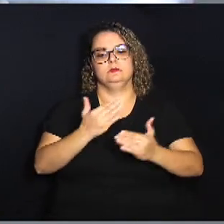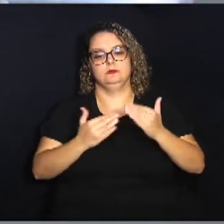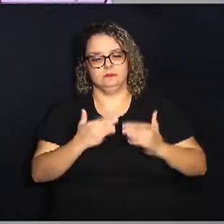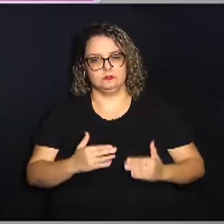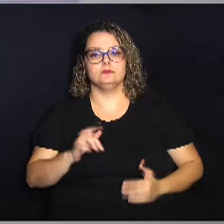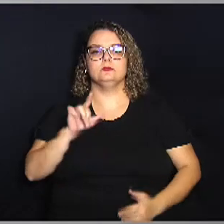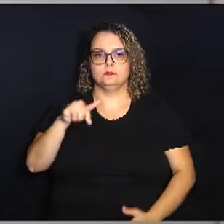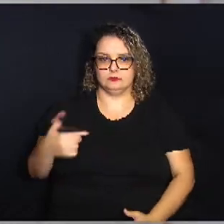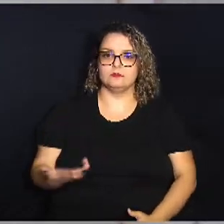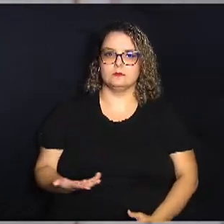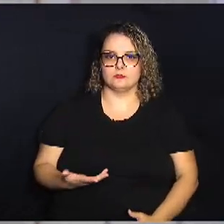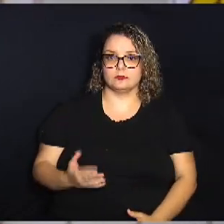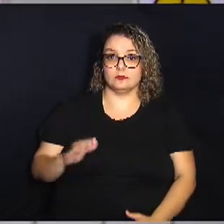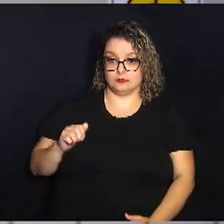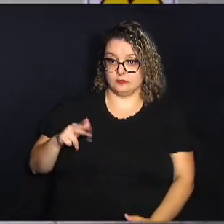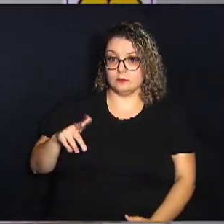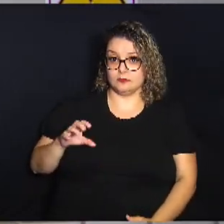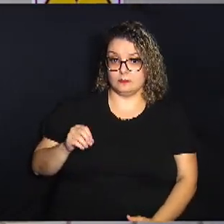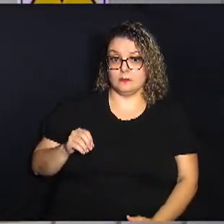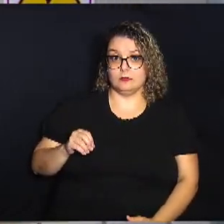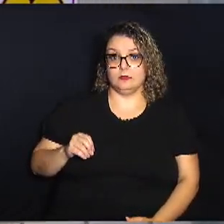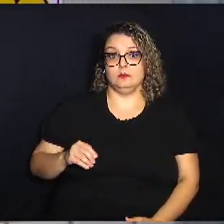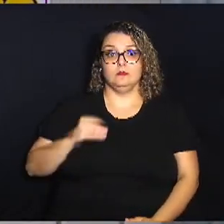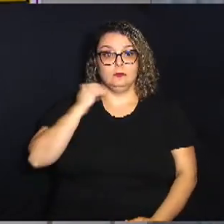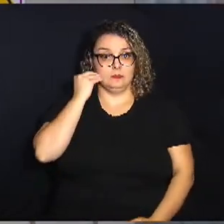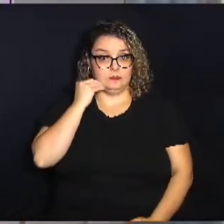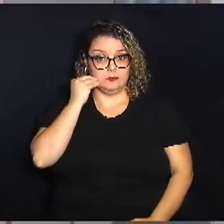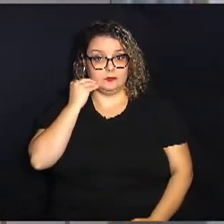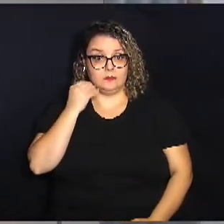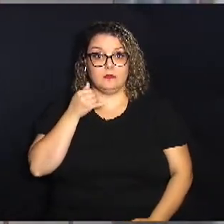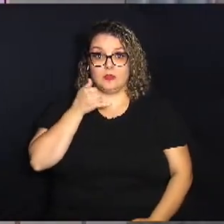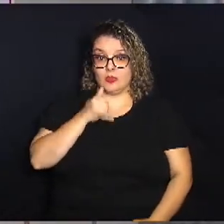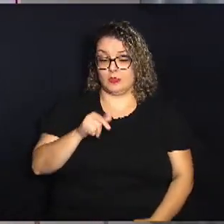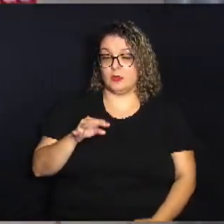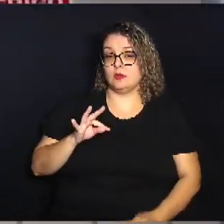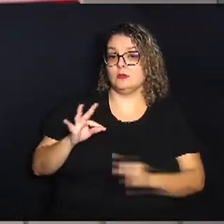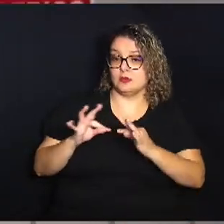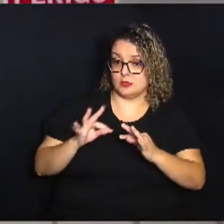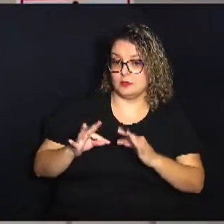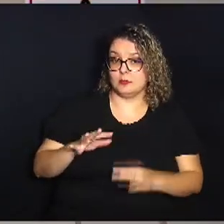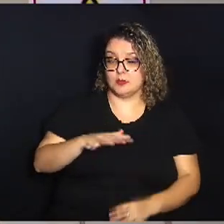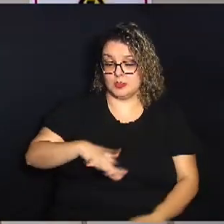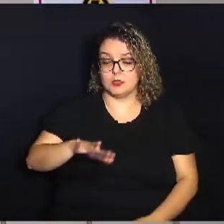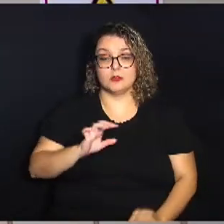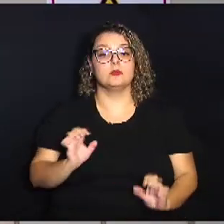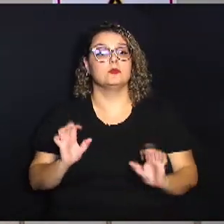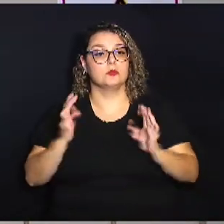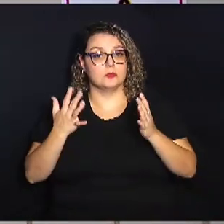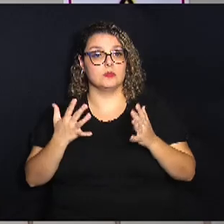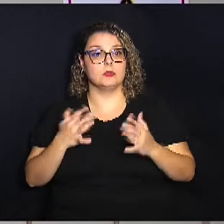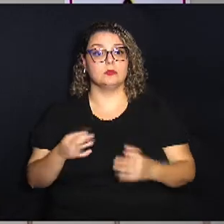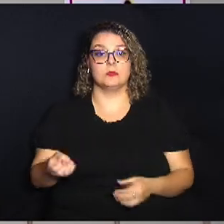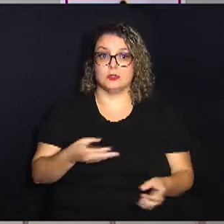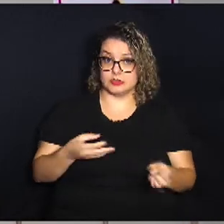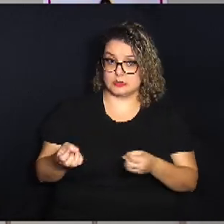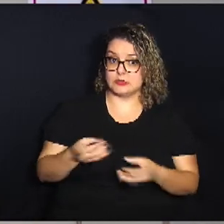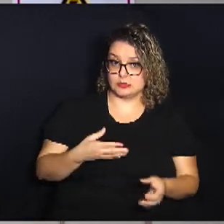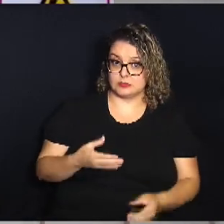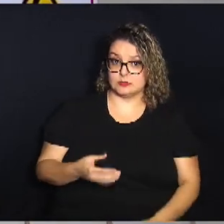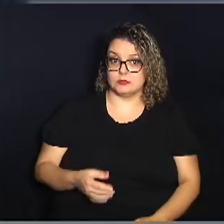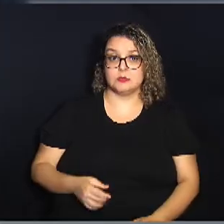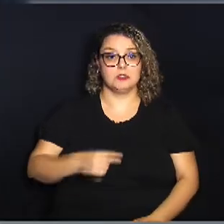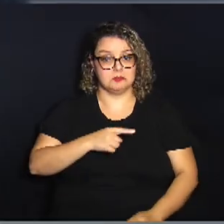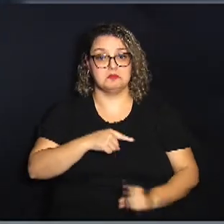depois. O Carlos Henrique levou a sua experiência com eletrotécnica para o setor de eventos recentemente e está